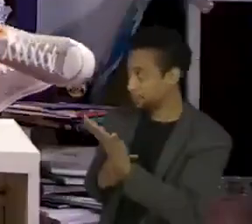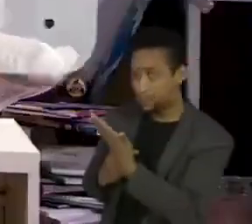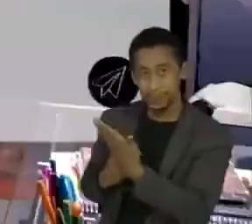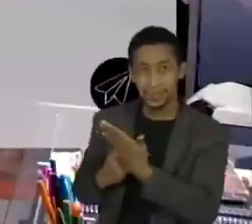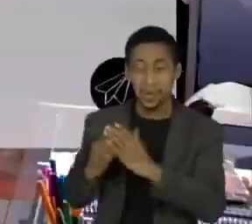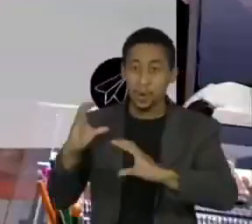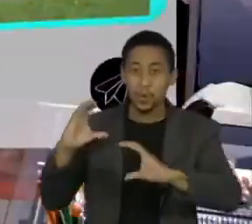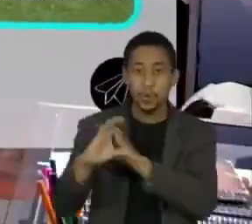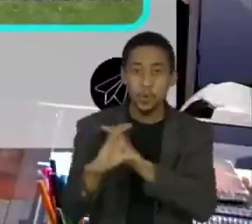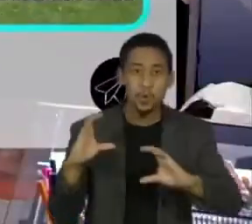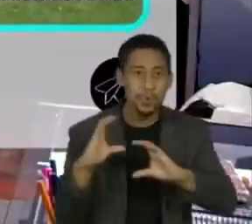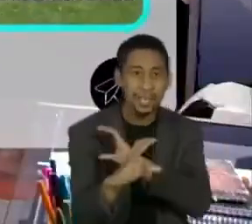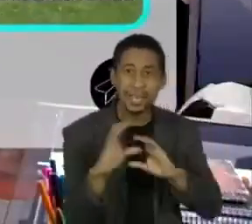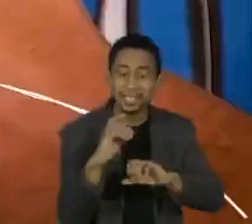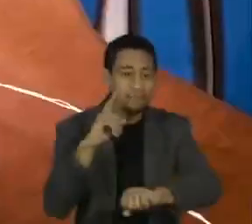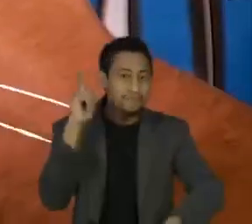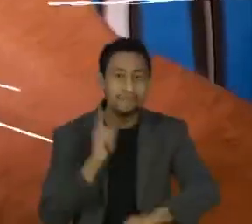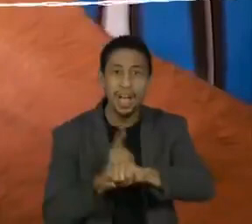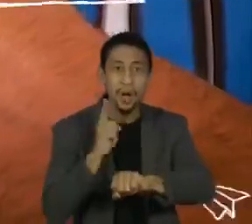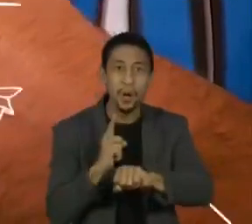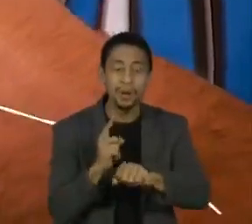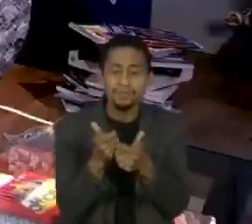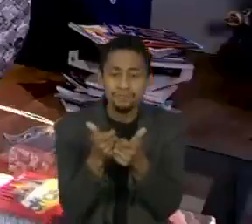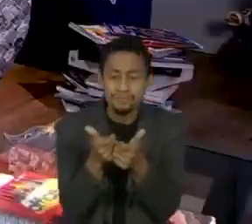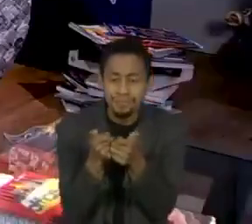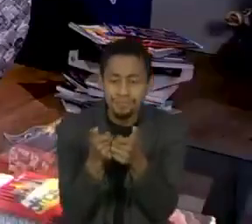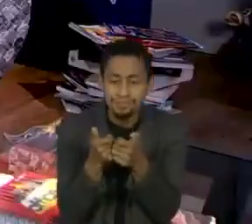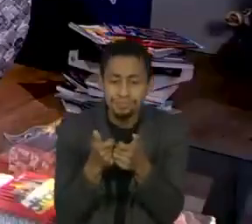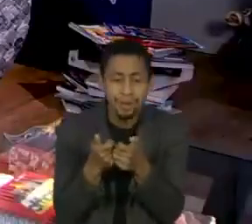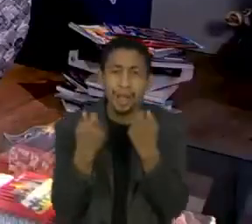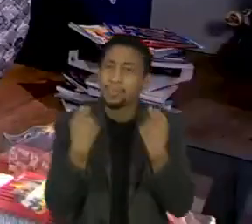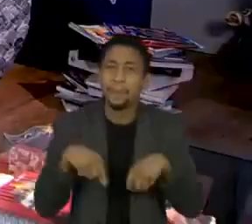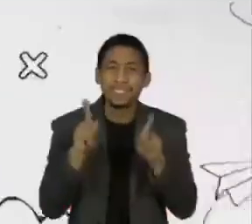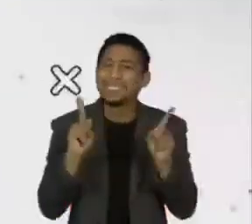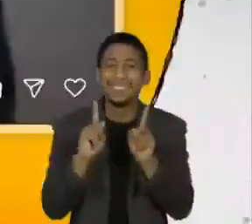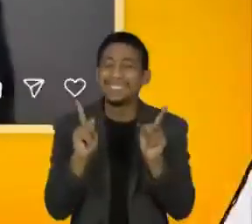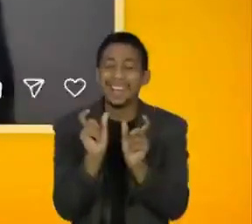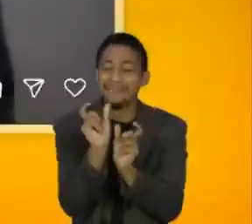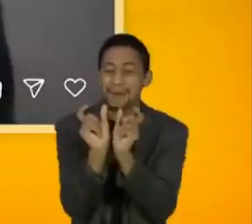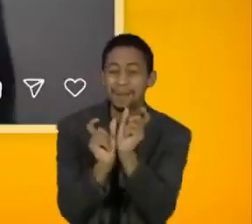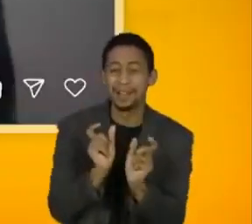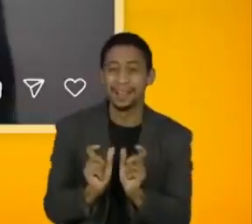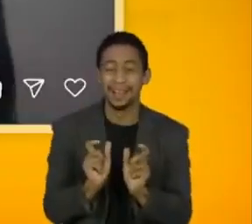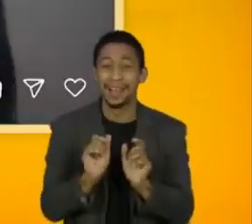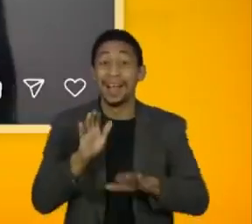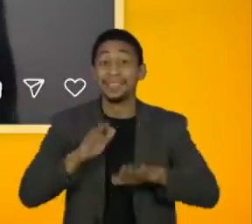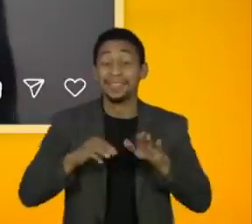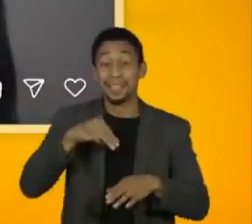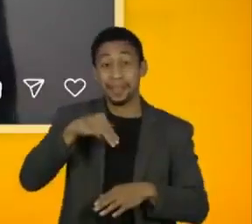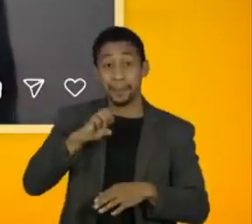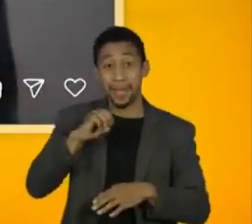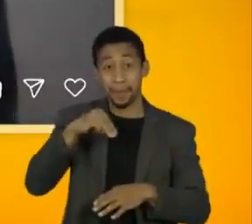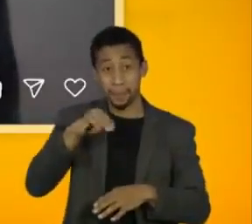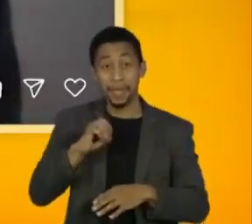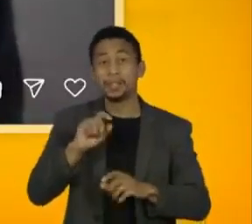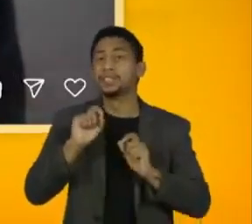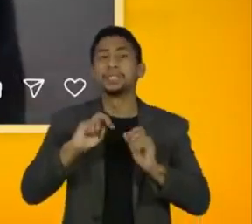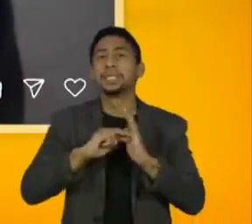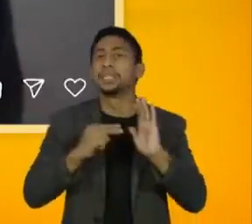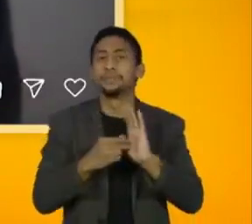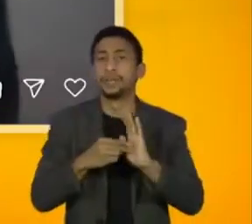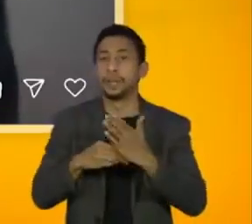Comunicação instantânea, que muitas vezes nem precisa de palavras. Meme é a abreviação de